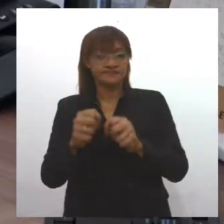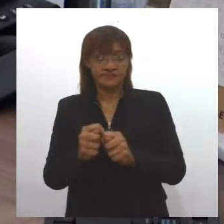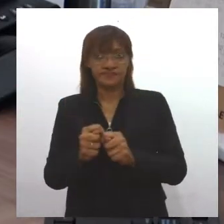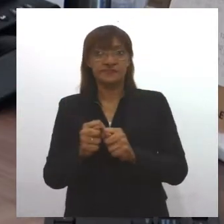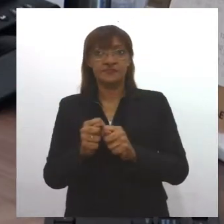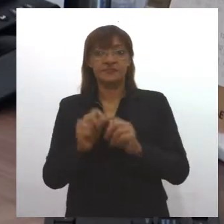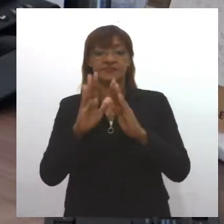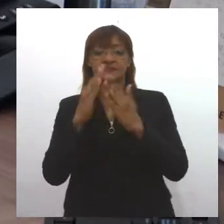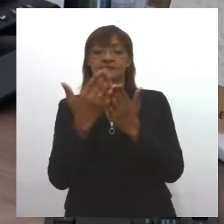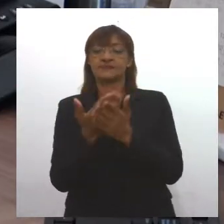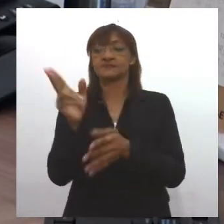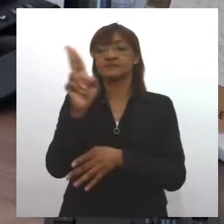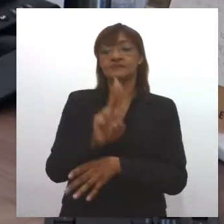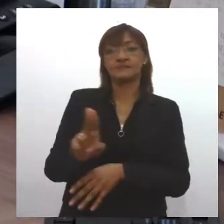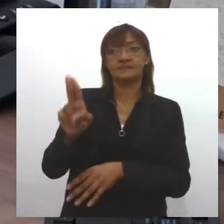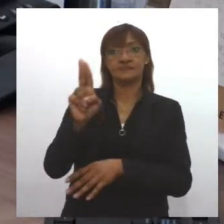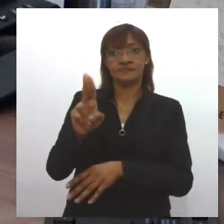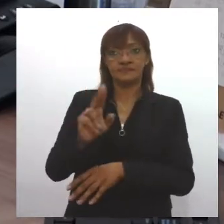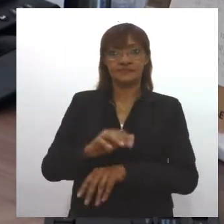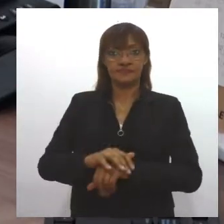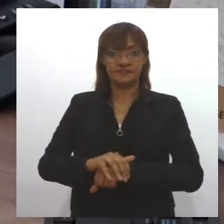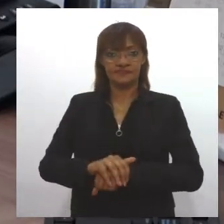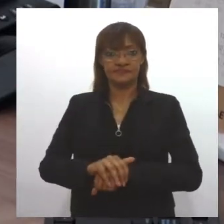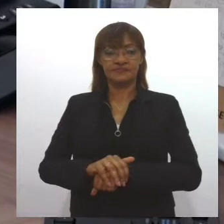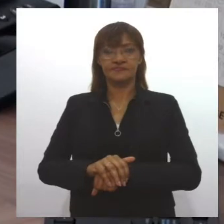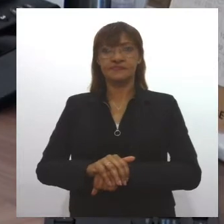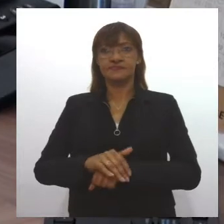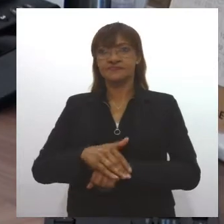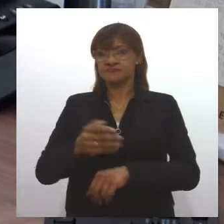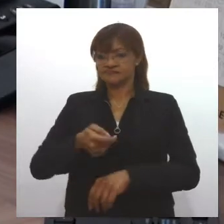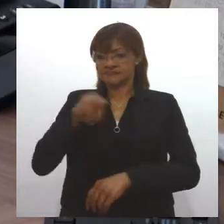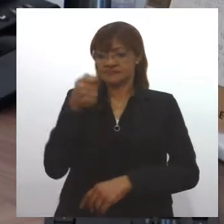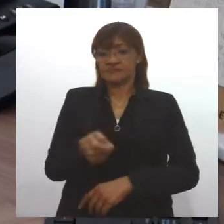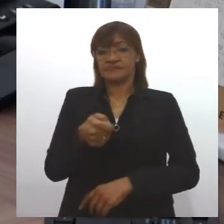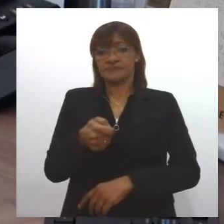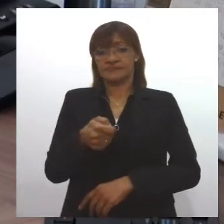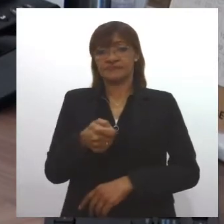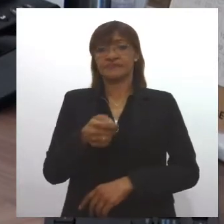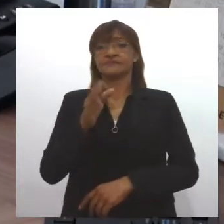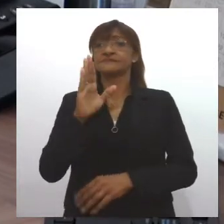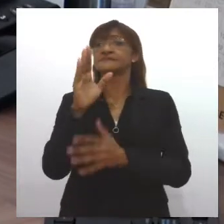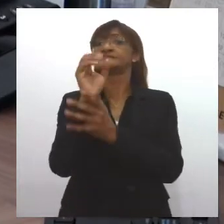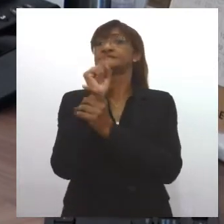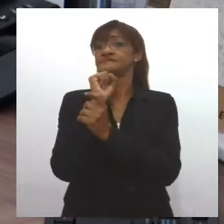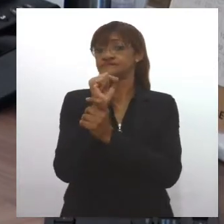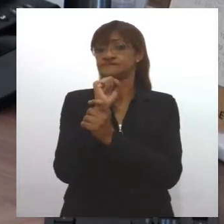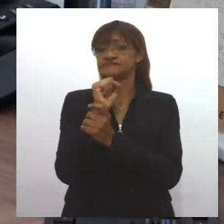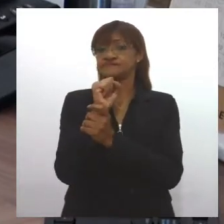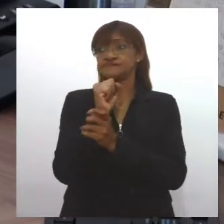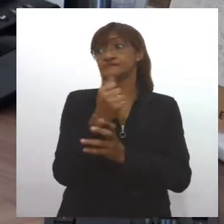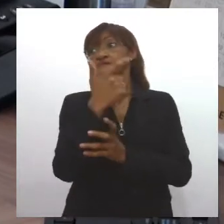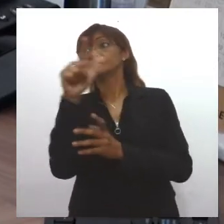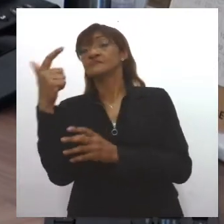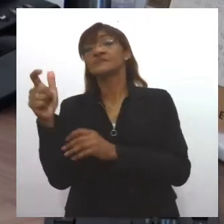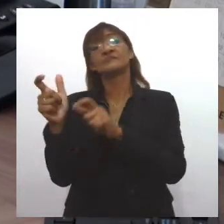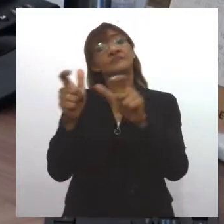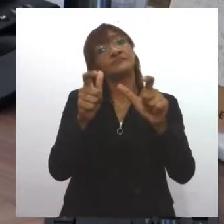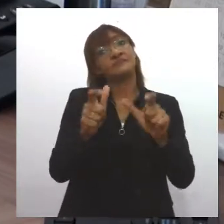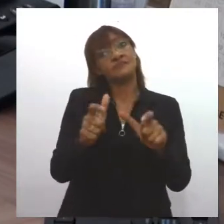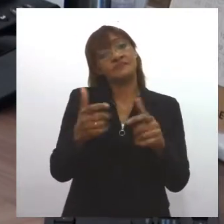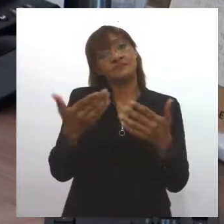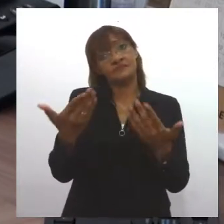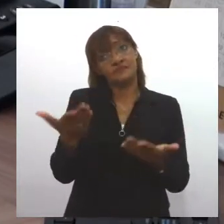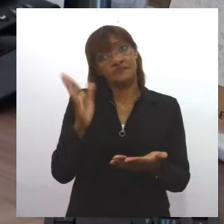concedido pela Federação, ele é muito mais rígido em termos de segurança do que em muitas outras áreas que já